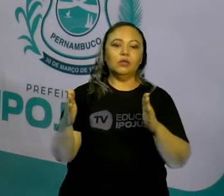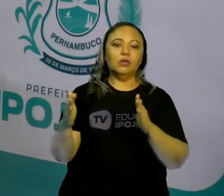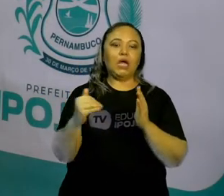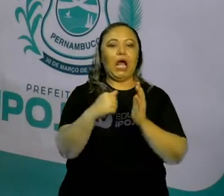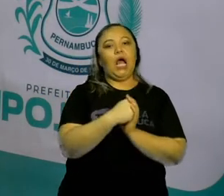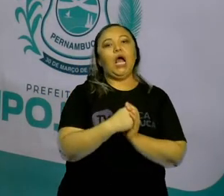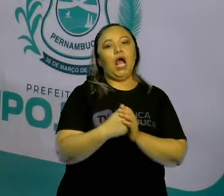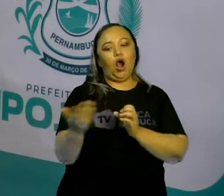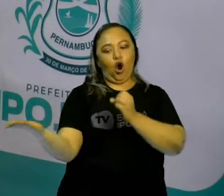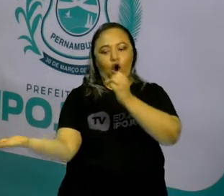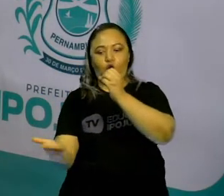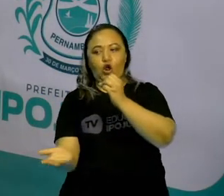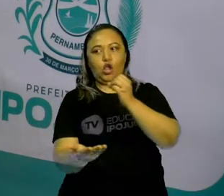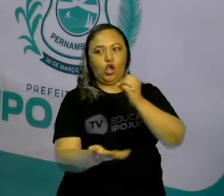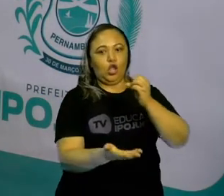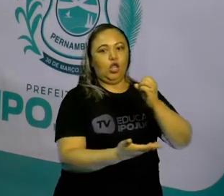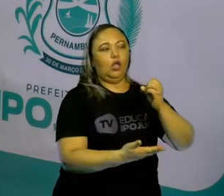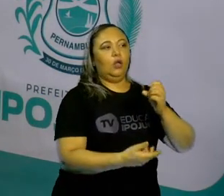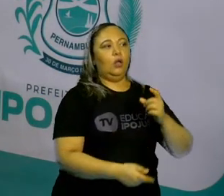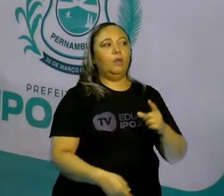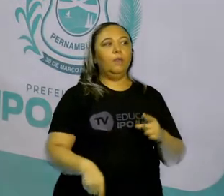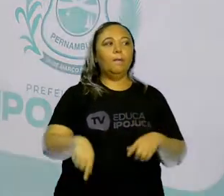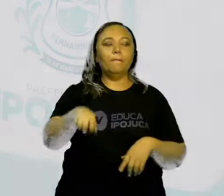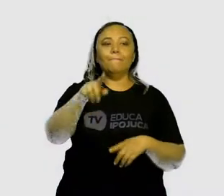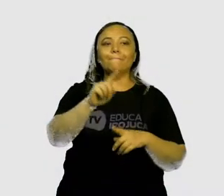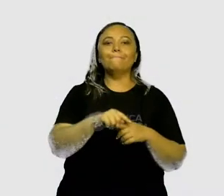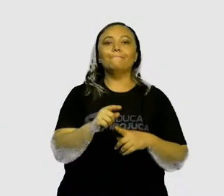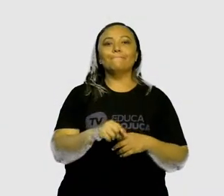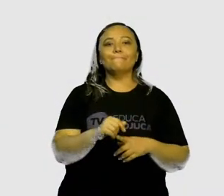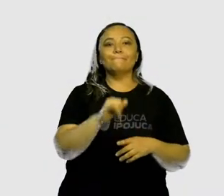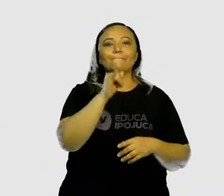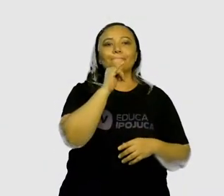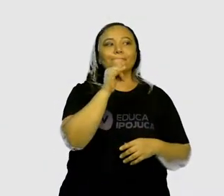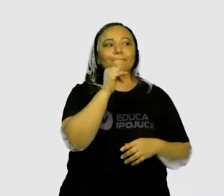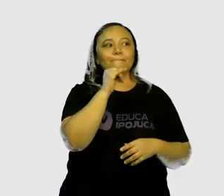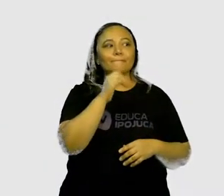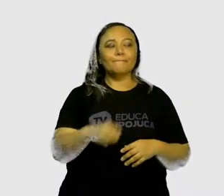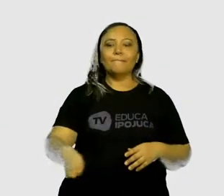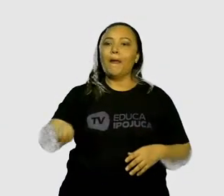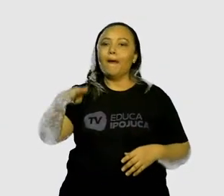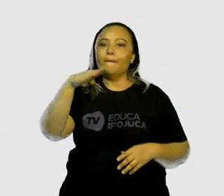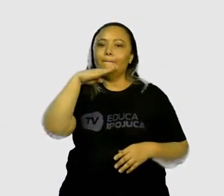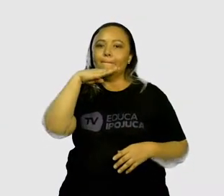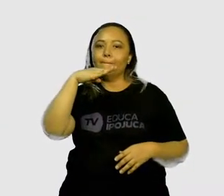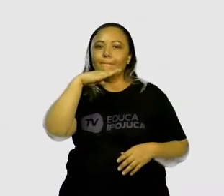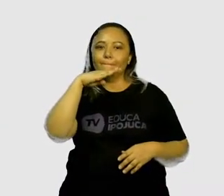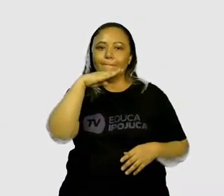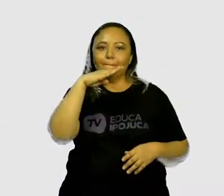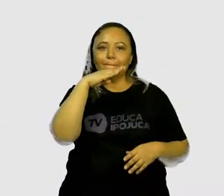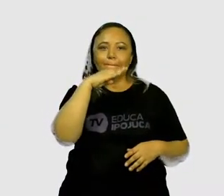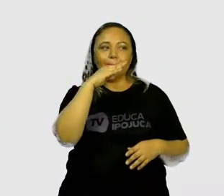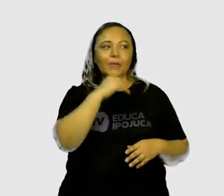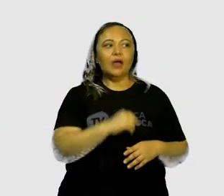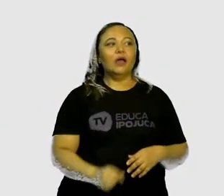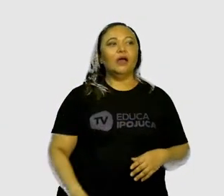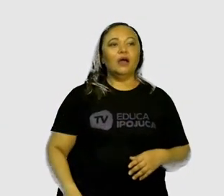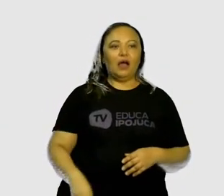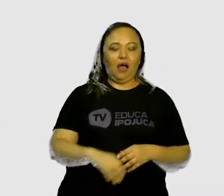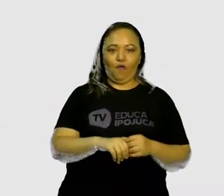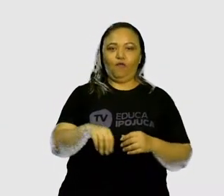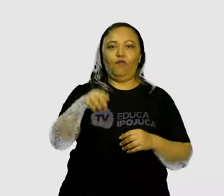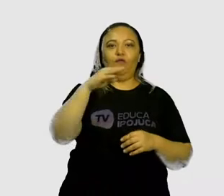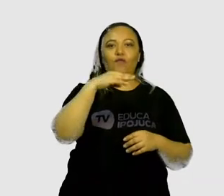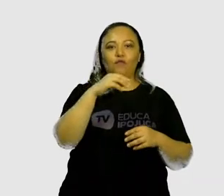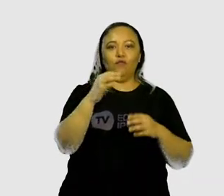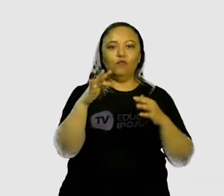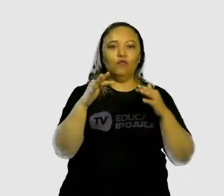colheitas que ele teve. No primeiro exemplo, a gente tem aqui a manga, que foi a fruta do verão